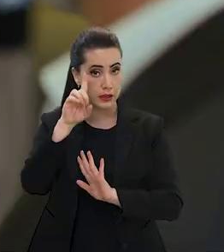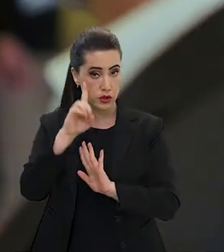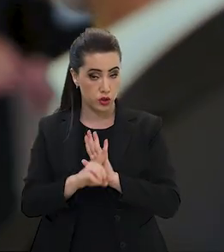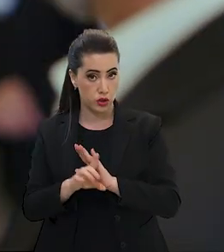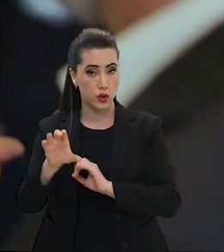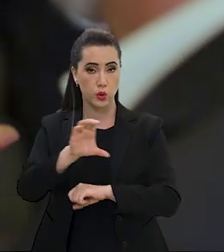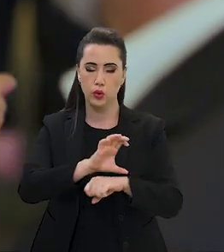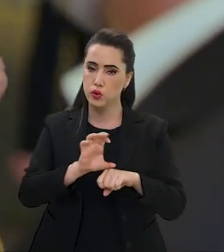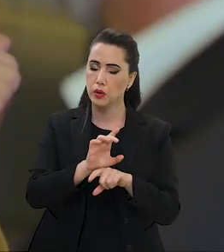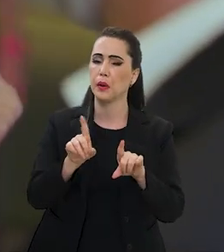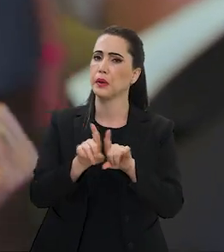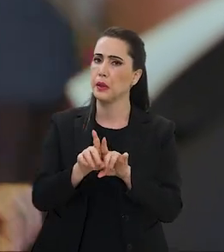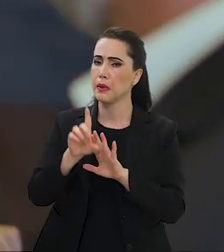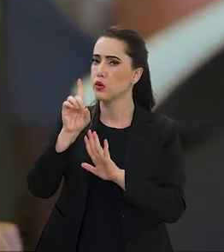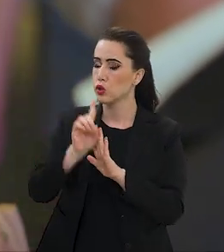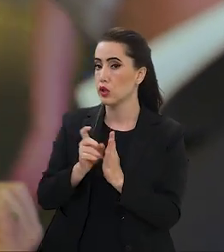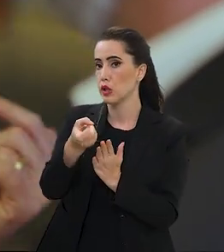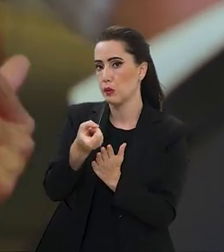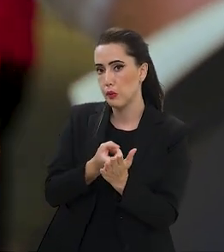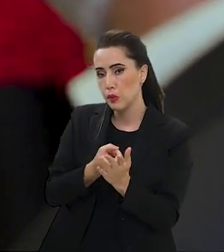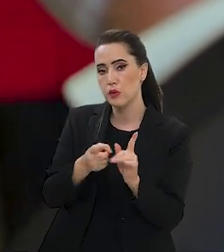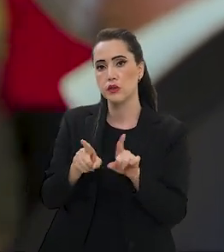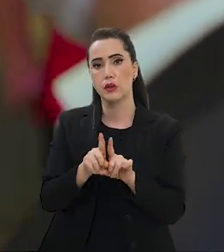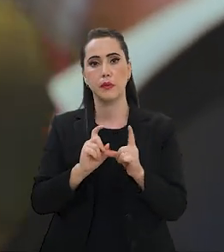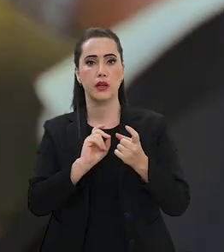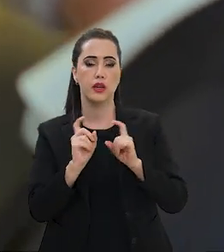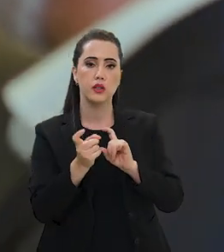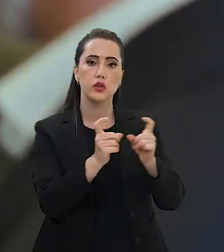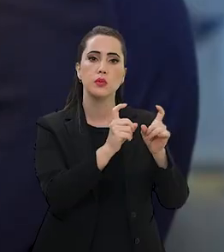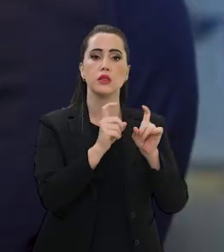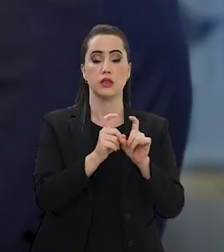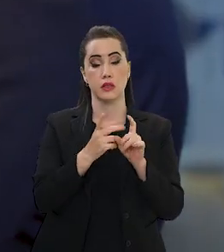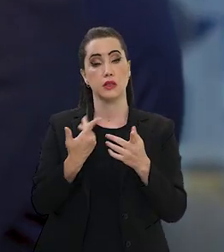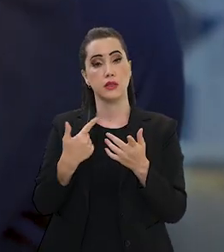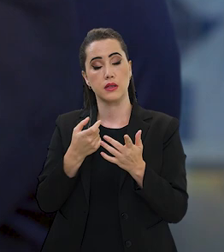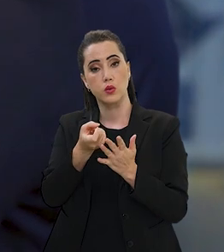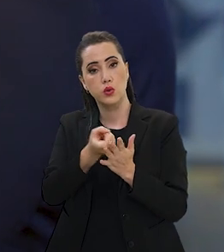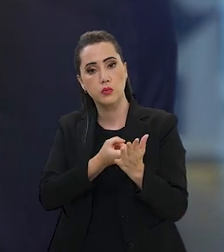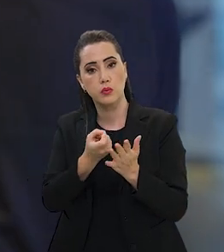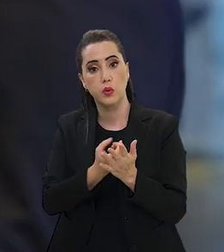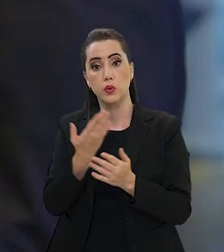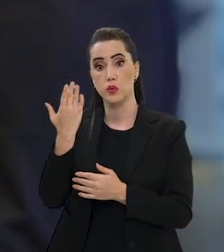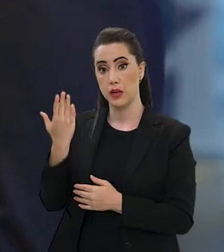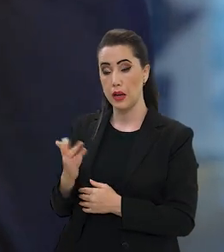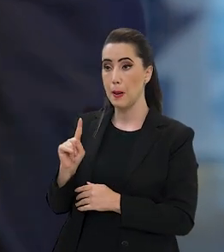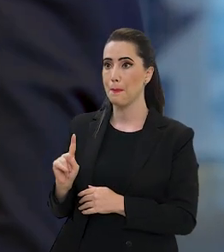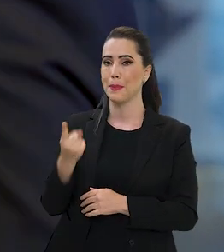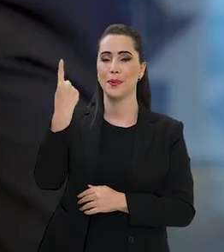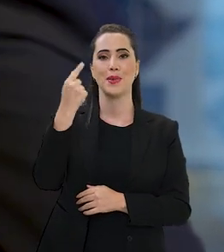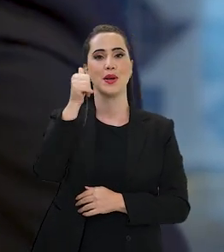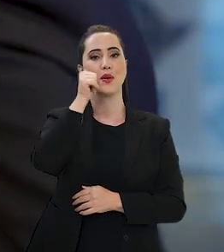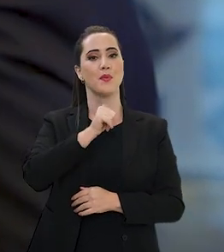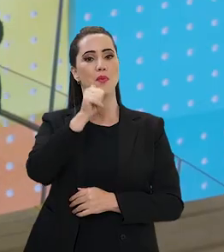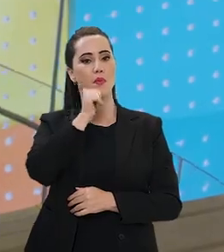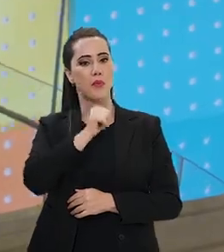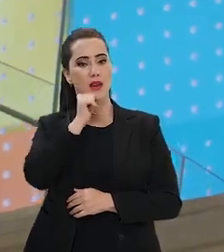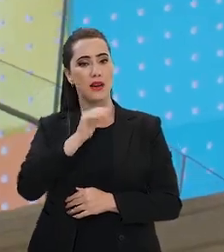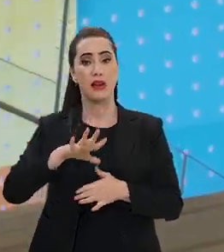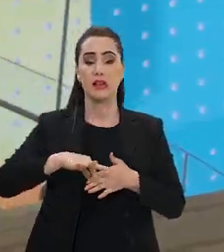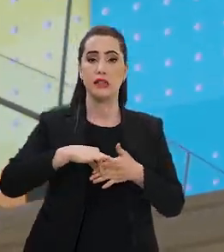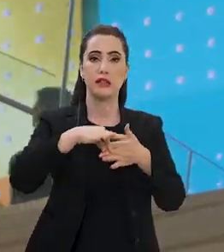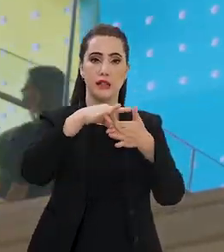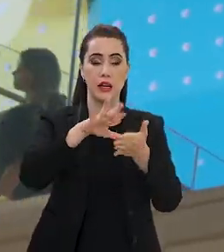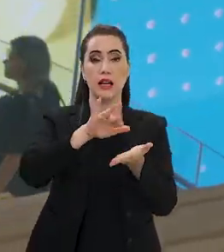formação em direito constitucional e tributário, além de gestão pública, Fernanda Pacobaíba foi a primeira mulher a dirigir a